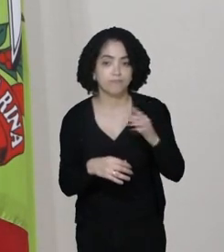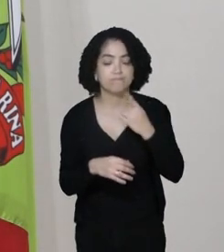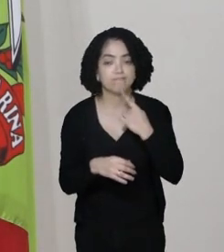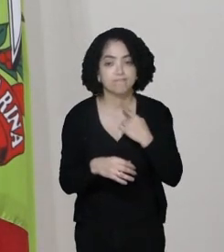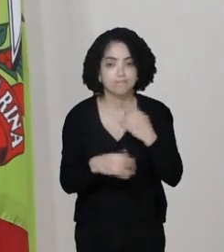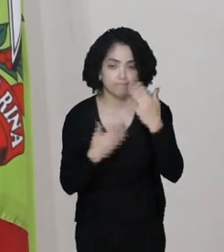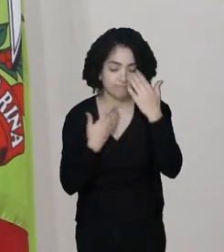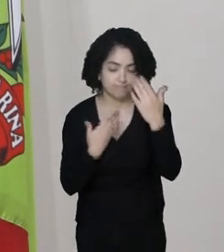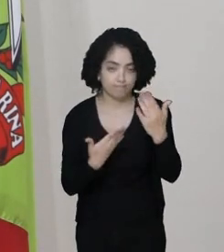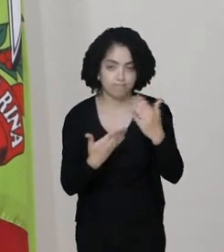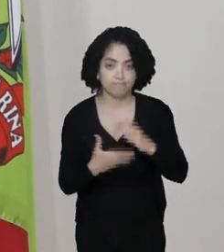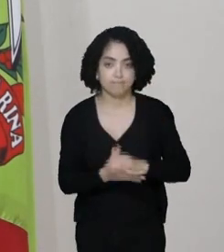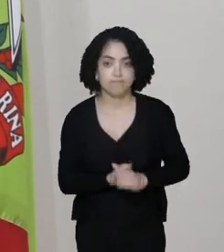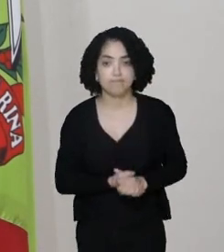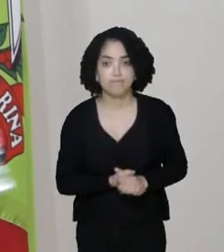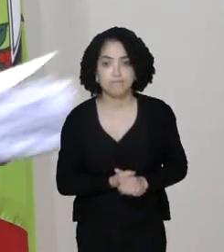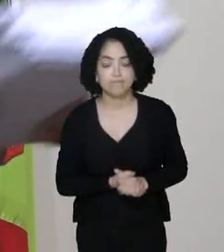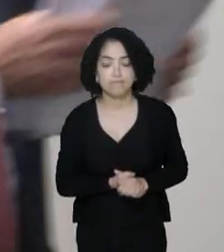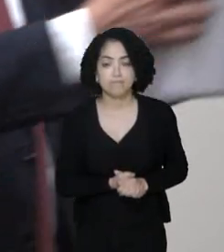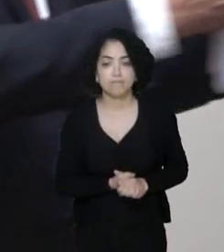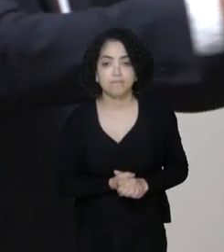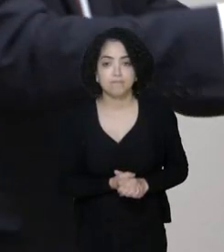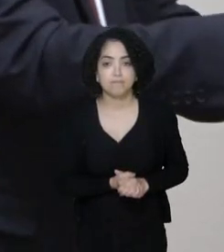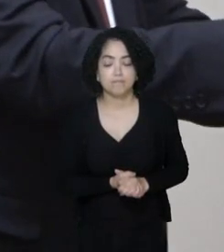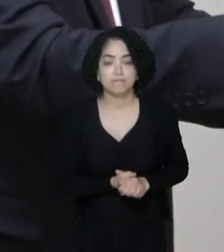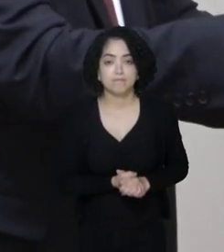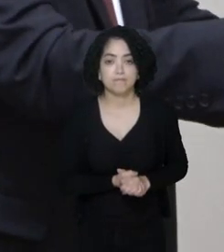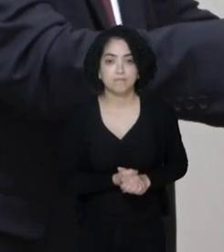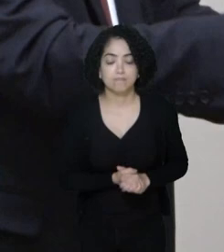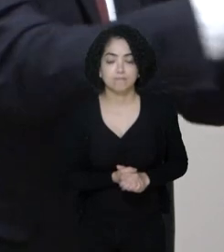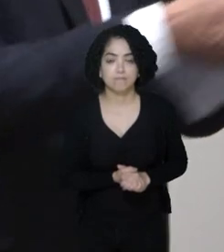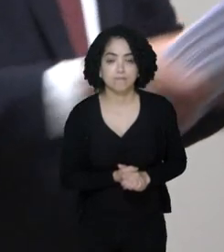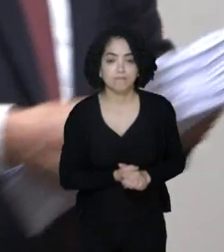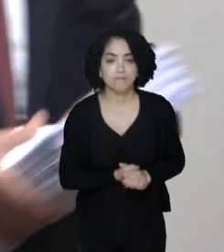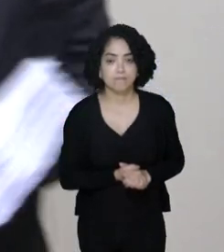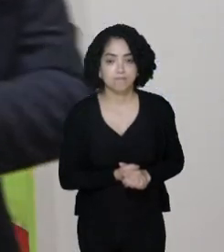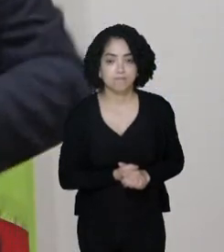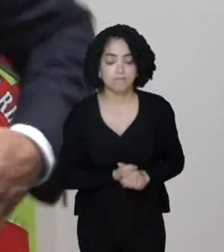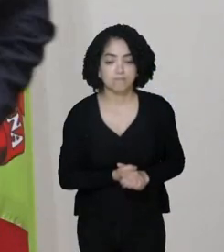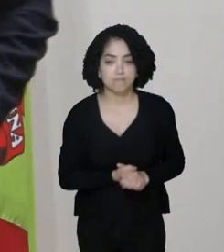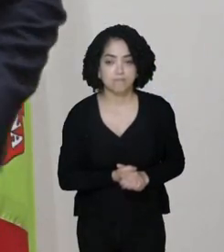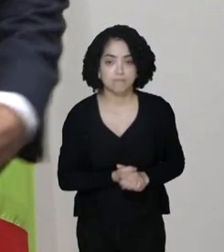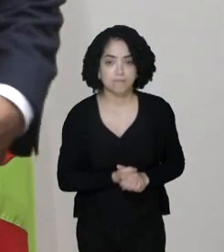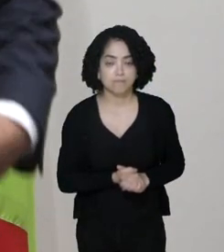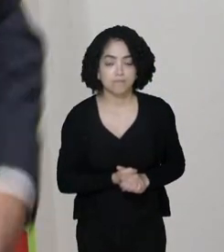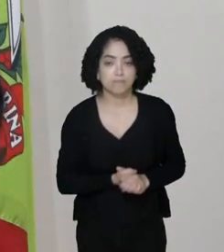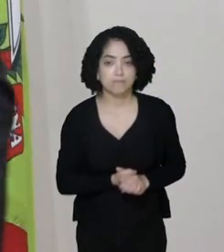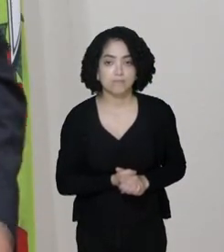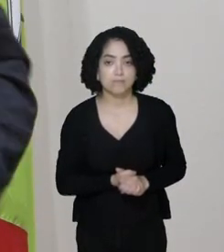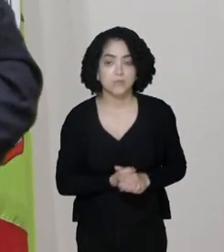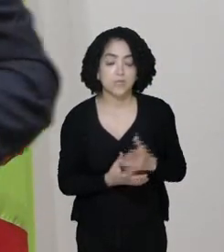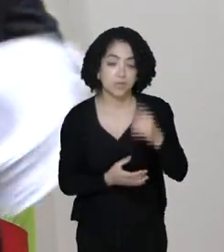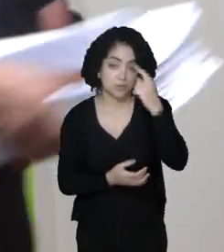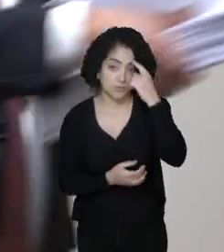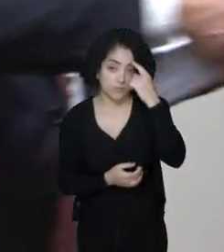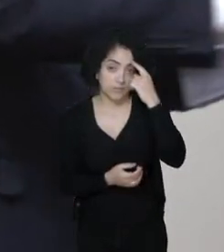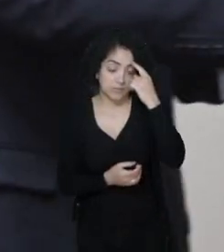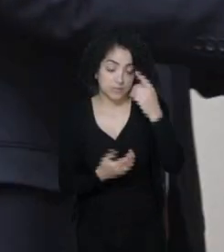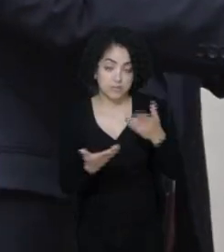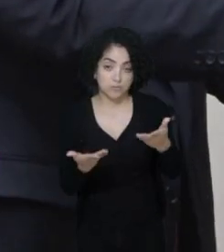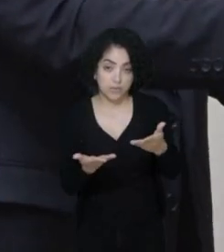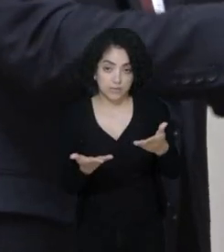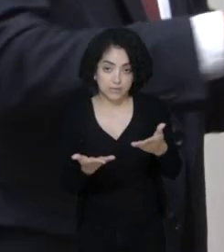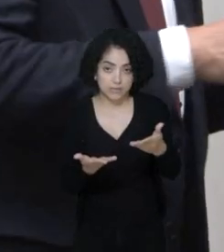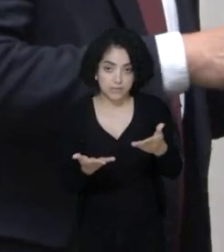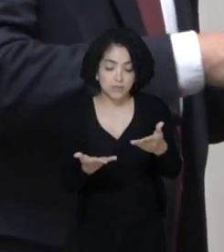Presidente, muito obrigado. Obrigado, deputado. Ivan Nats. Deputado, eu estava pensando aqui que uma